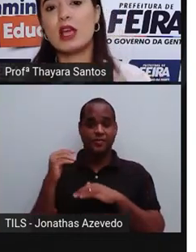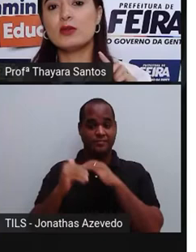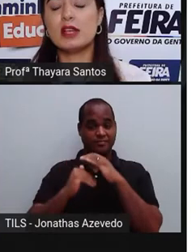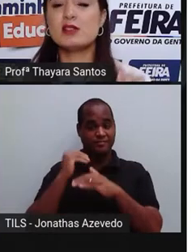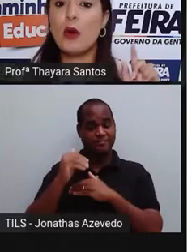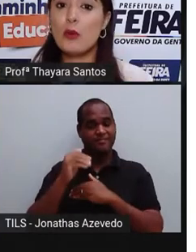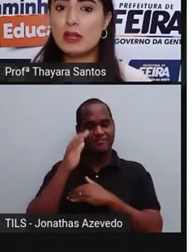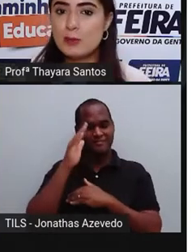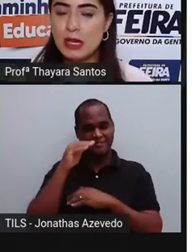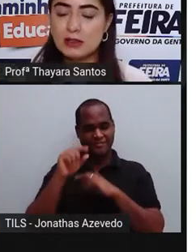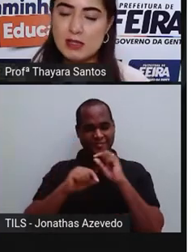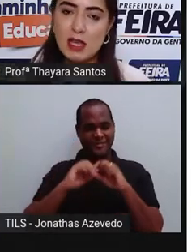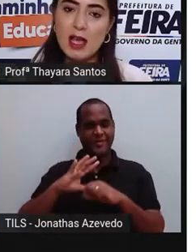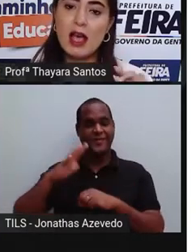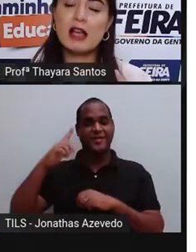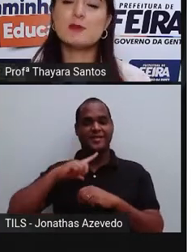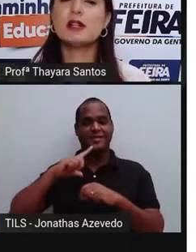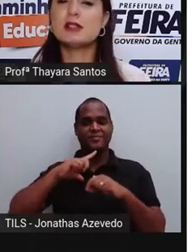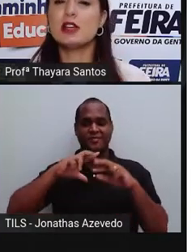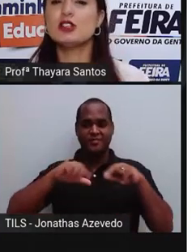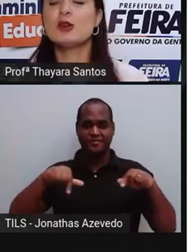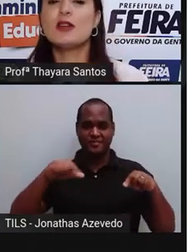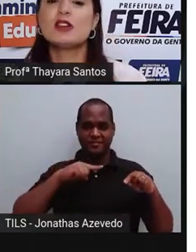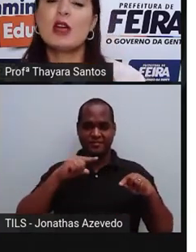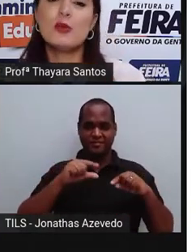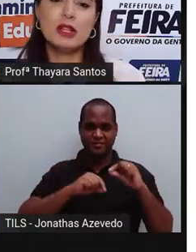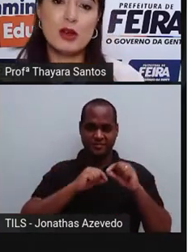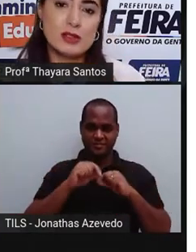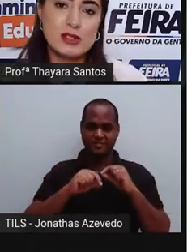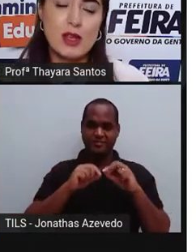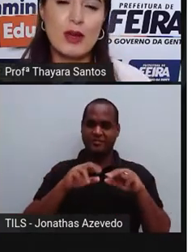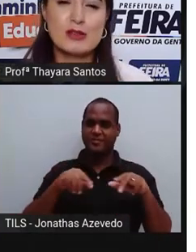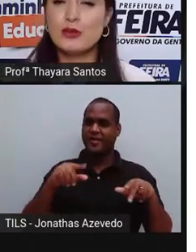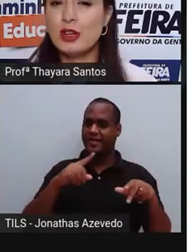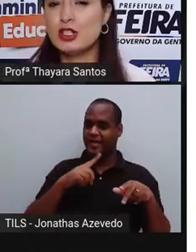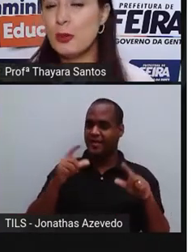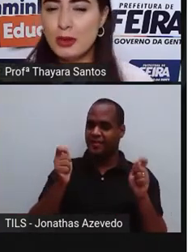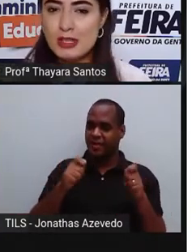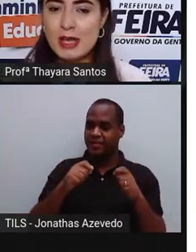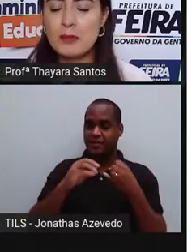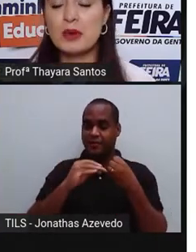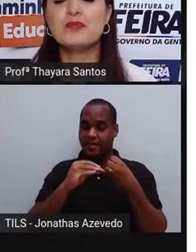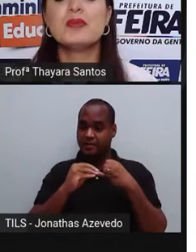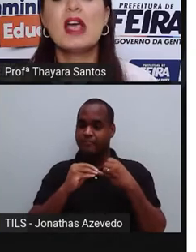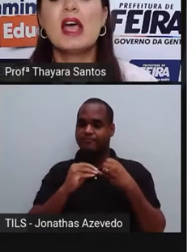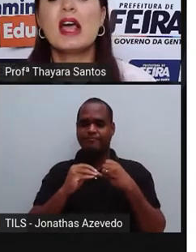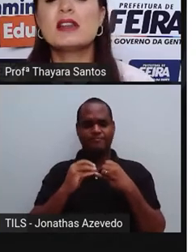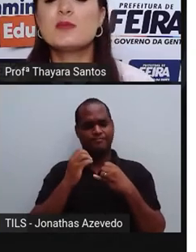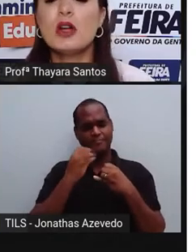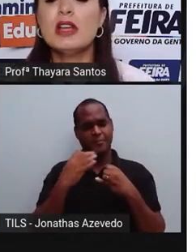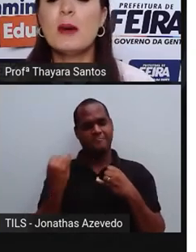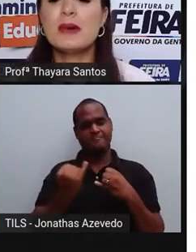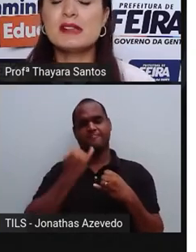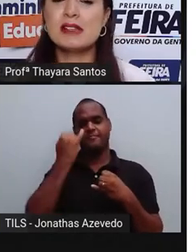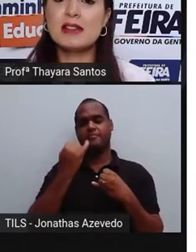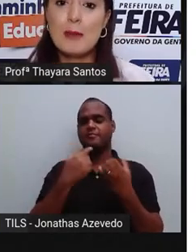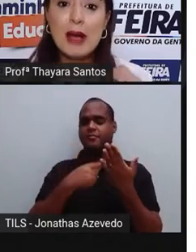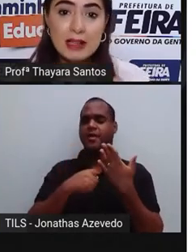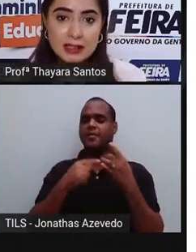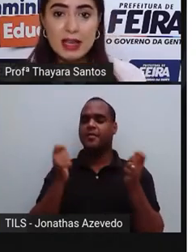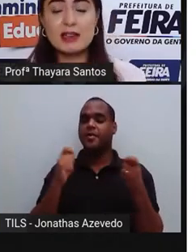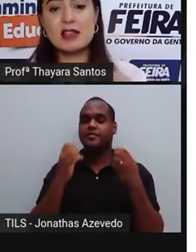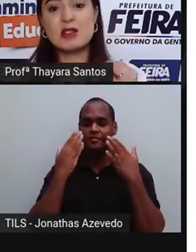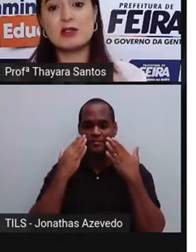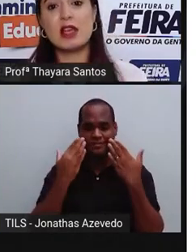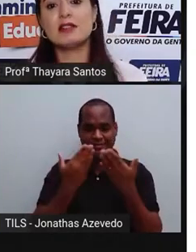curioso que acontece com algumas plantas. As plantas que a gente chama de leguminosas, que é o caso do feijão, por exemplo, elas podem apresentar